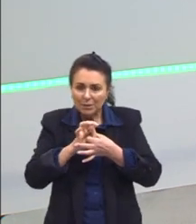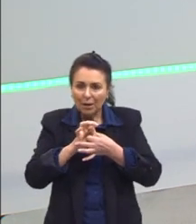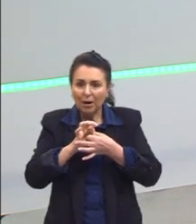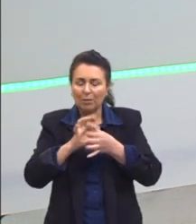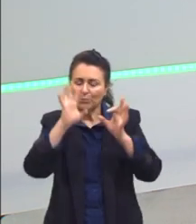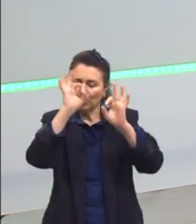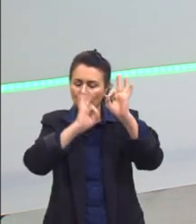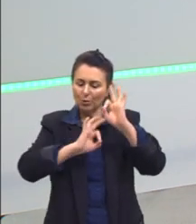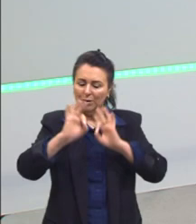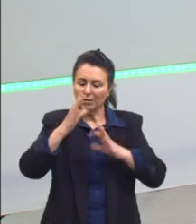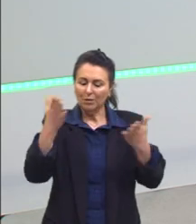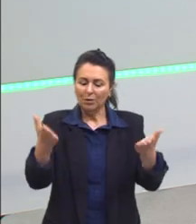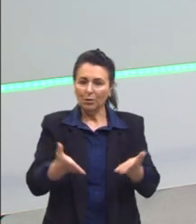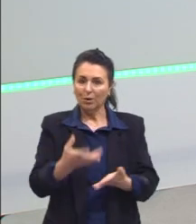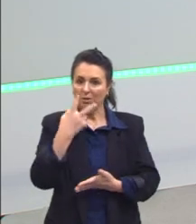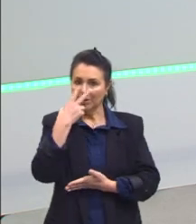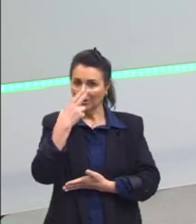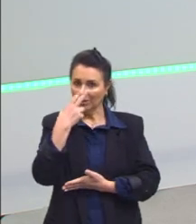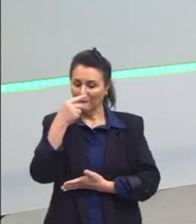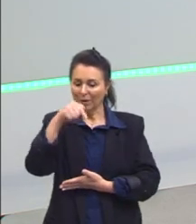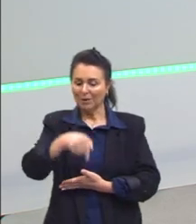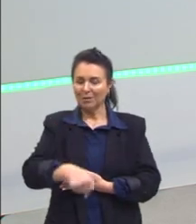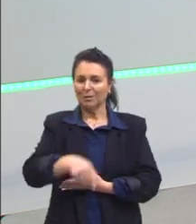hoje como língua portuguesa.